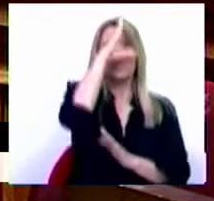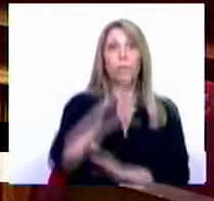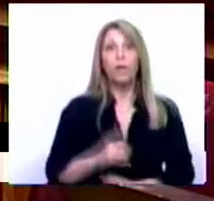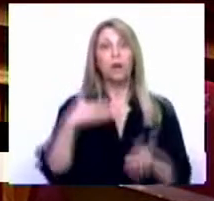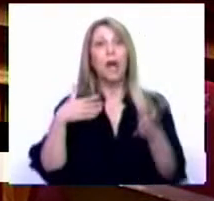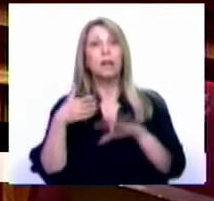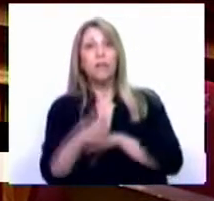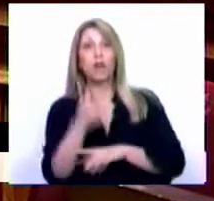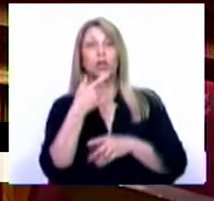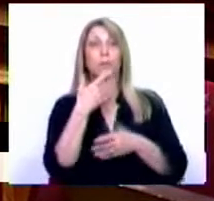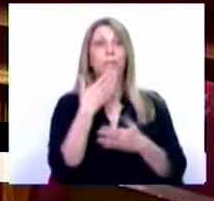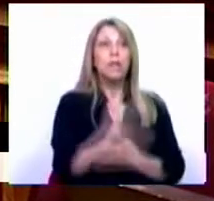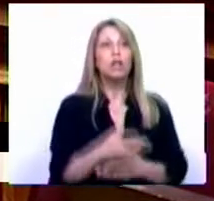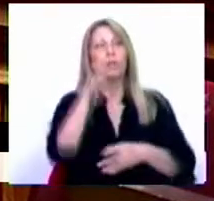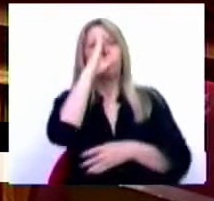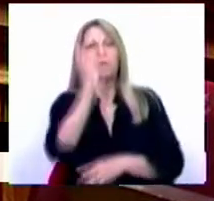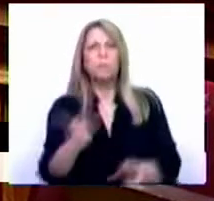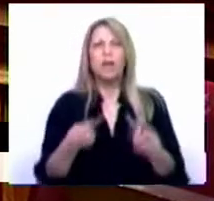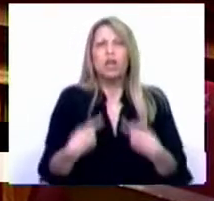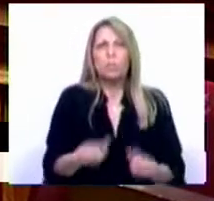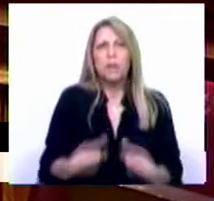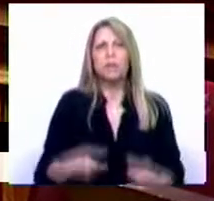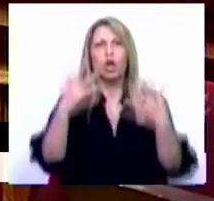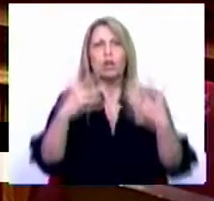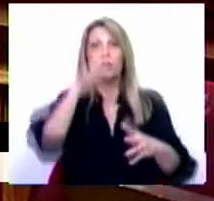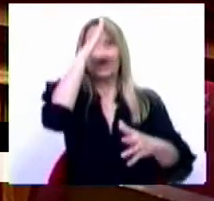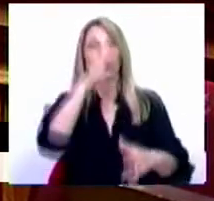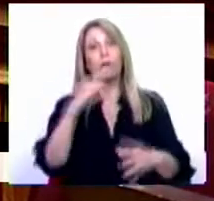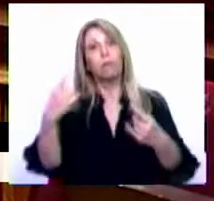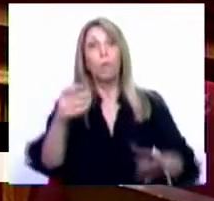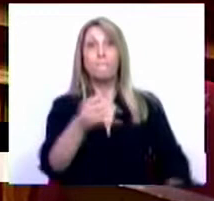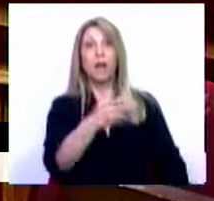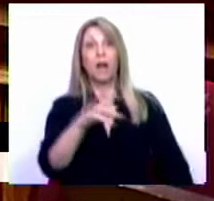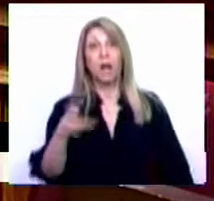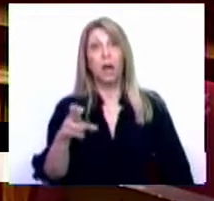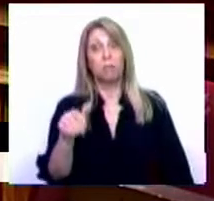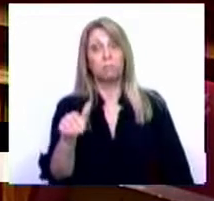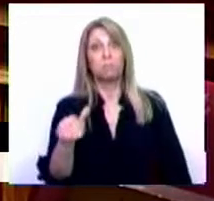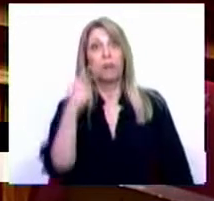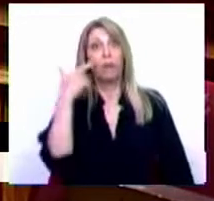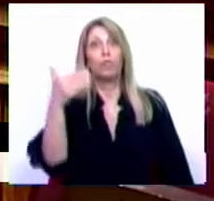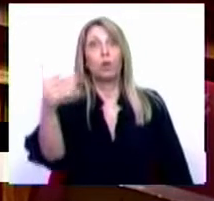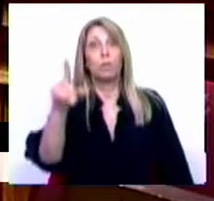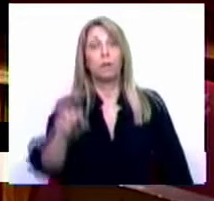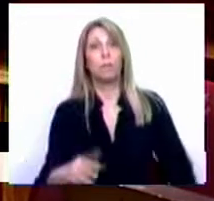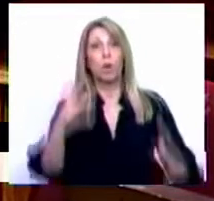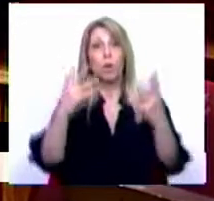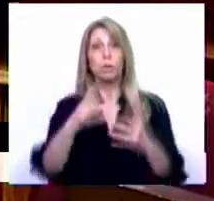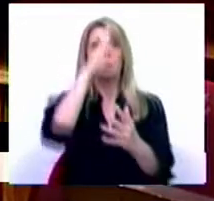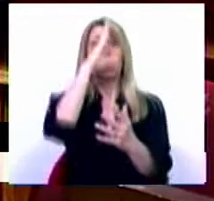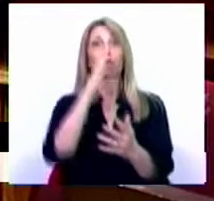saber a execução, das despesas do Orçamento de Estado, vamos ter o PRR e também futuramente o Orçamento de Estado com